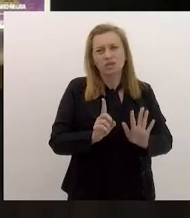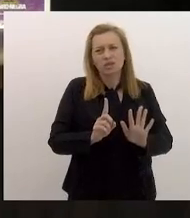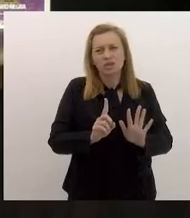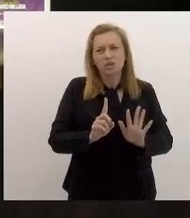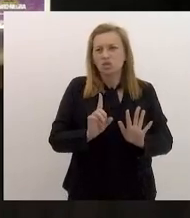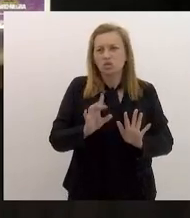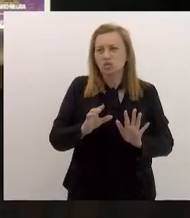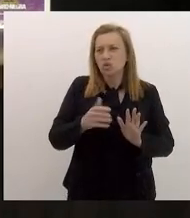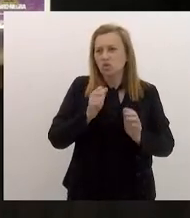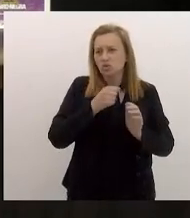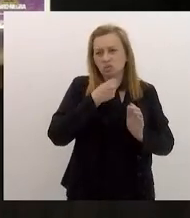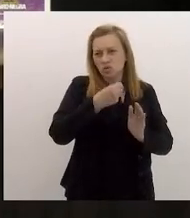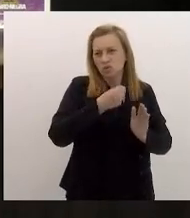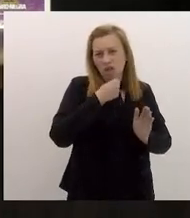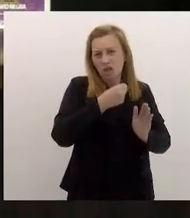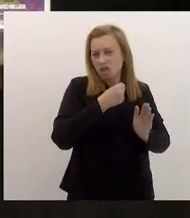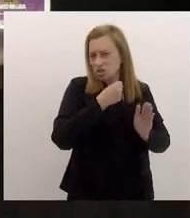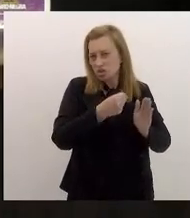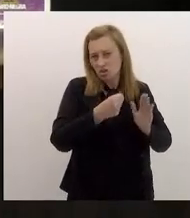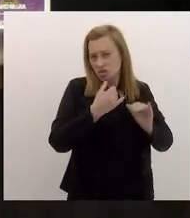é o jornalista, não é o governo.